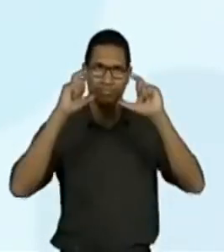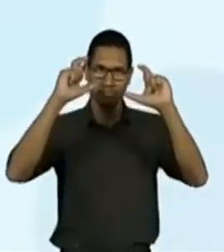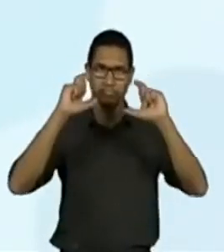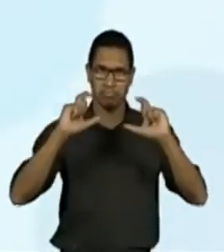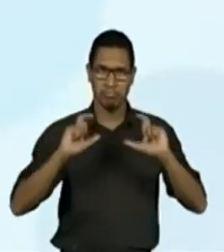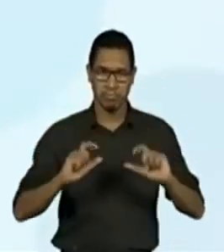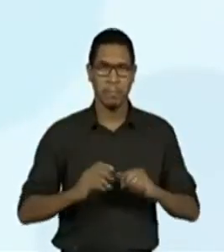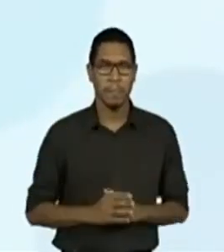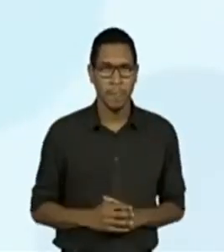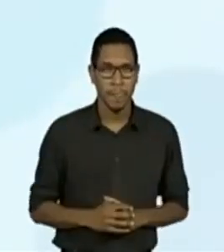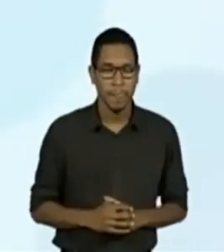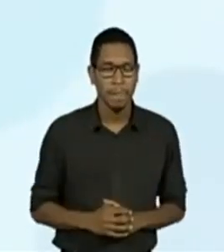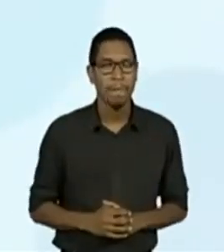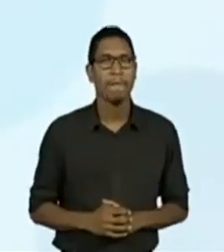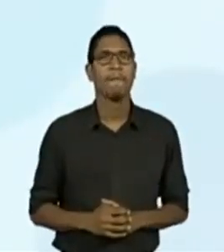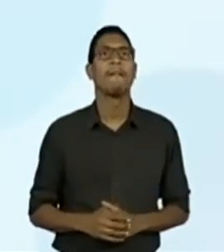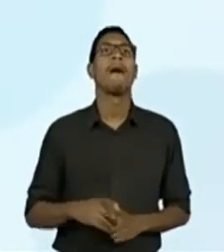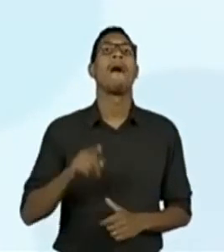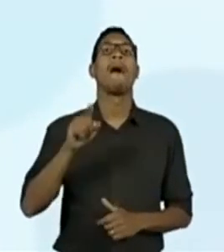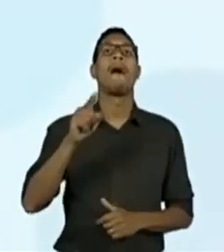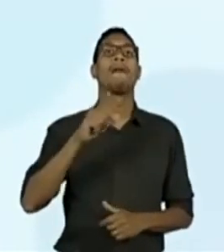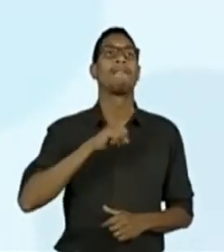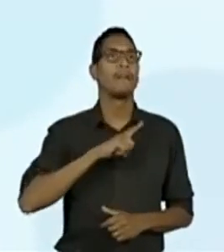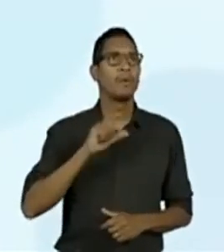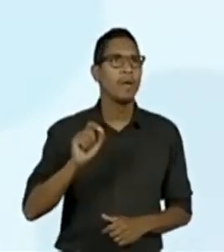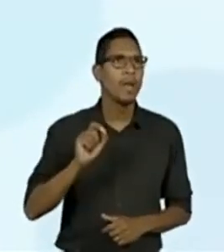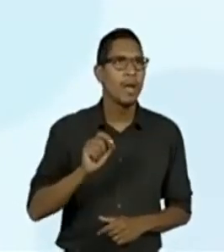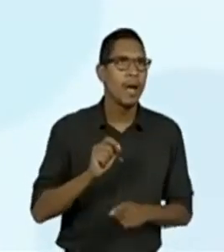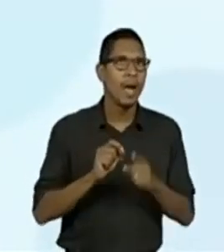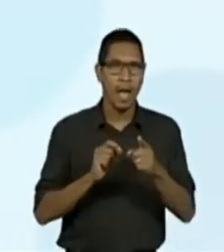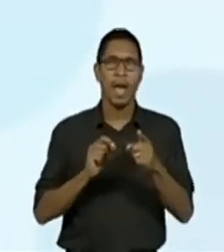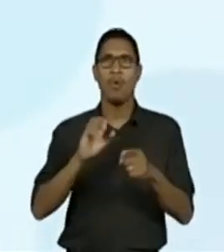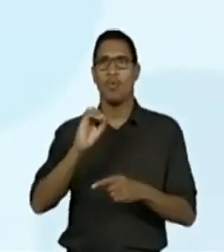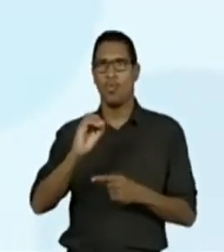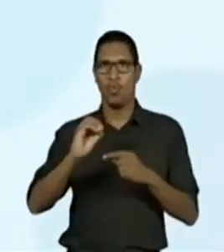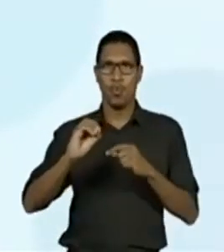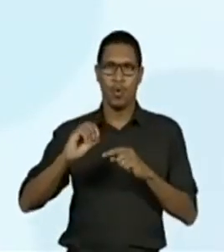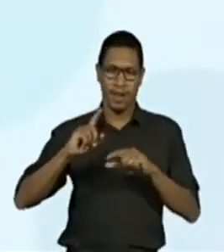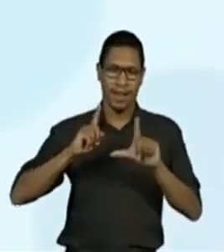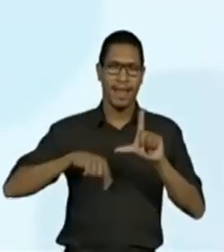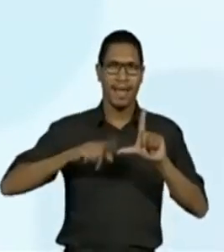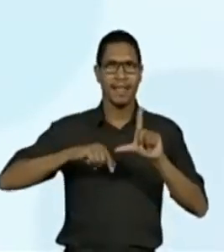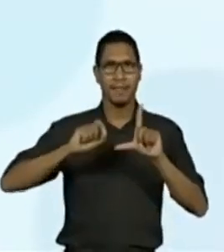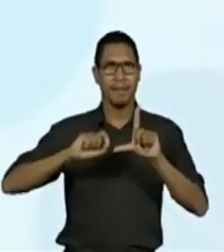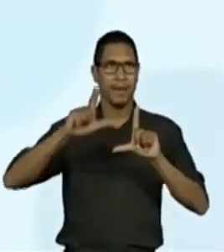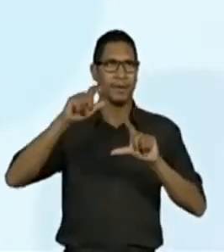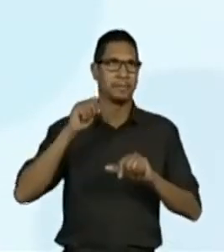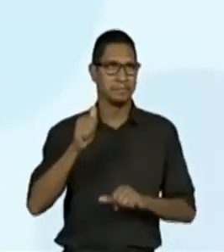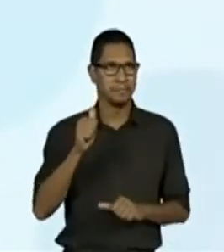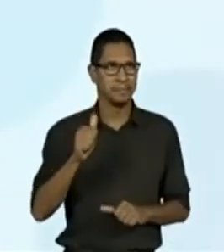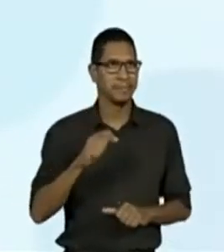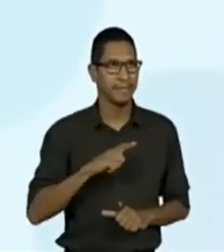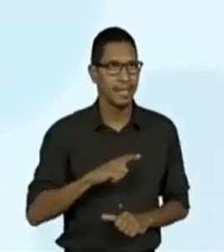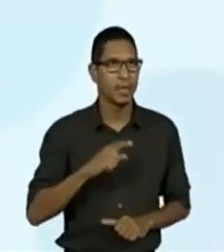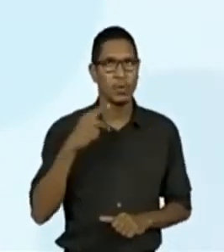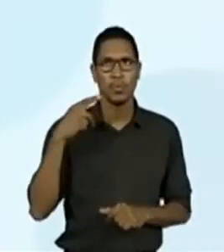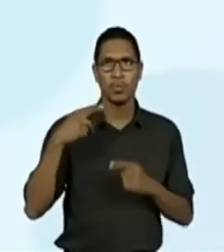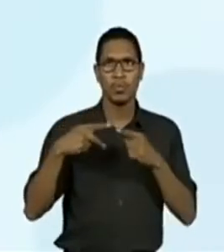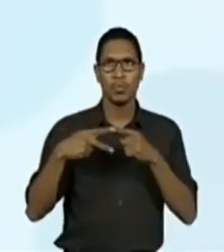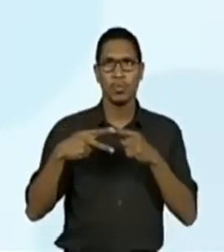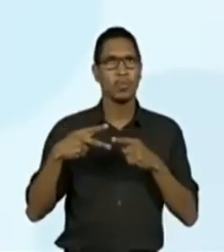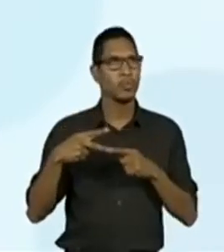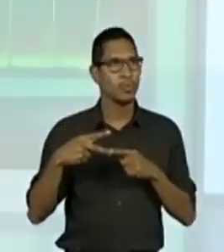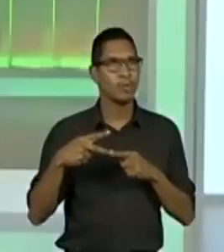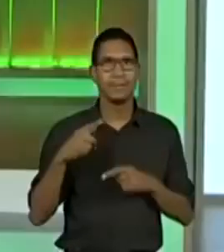no fim, o obrigado com o maiúsculo. Legal. Ó, já tem. Letra maiúscula. Aqui, eu